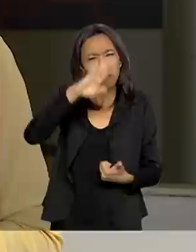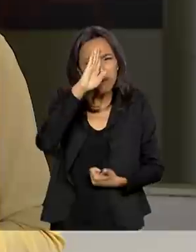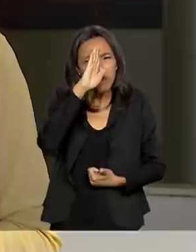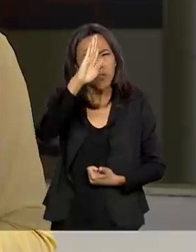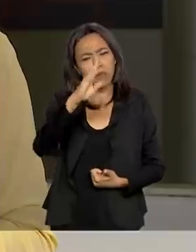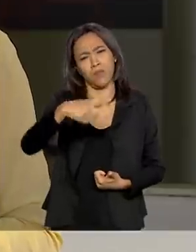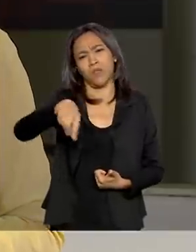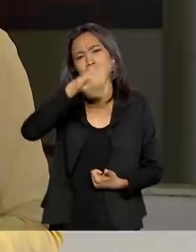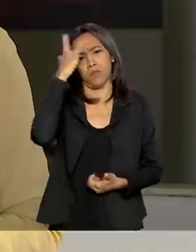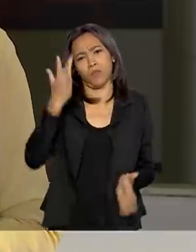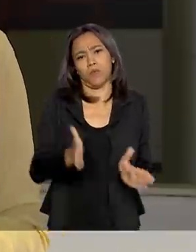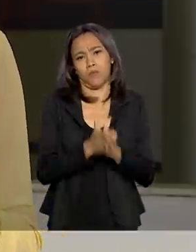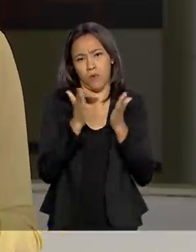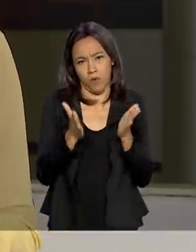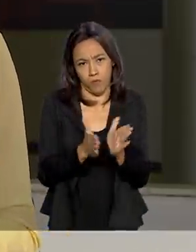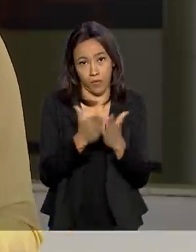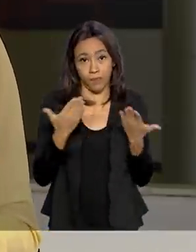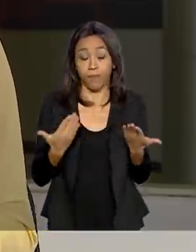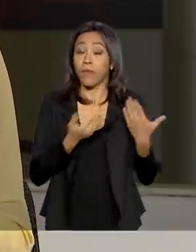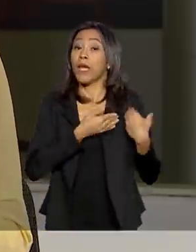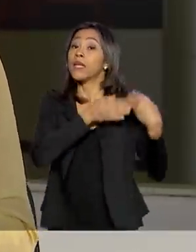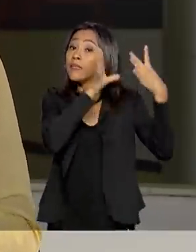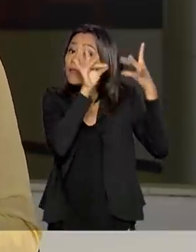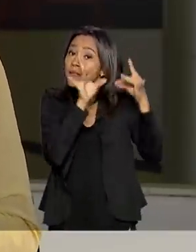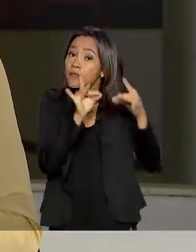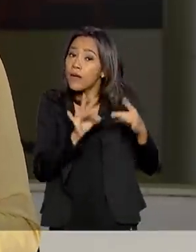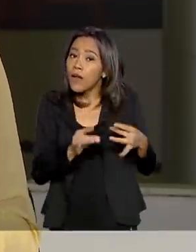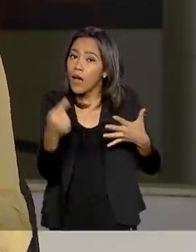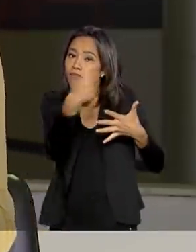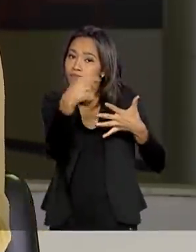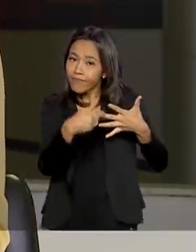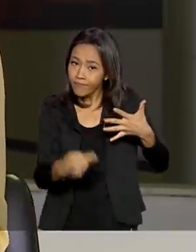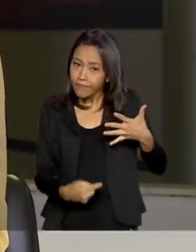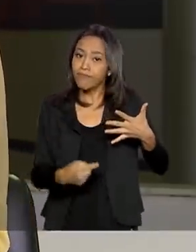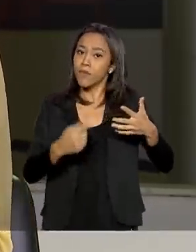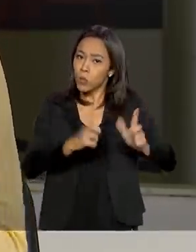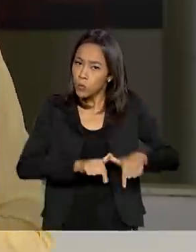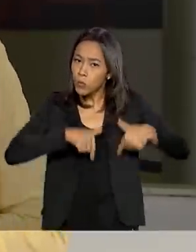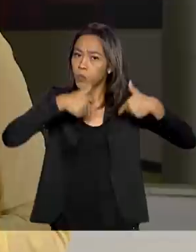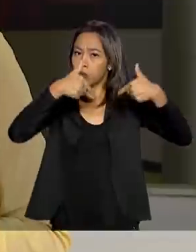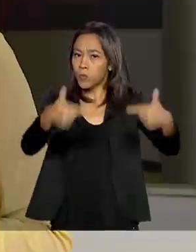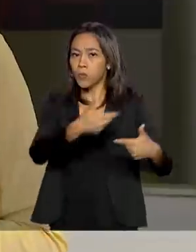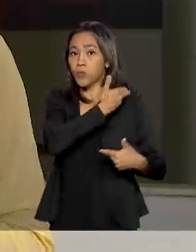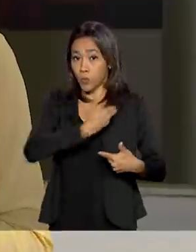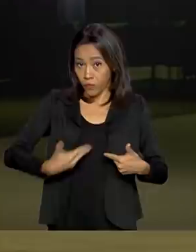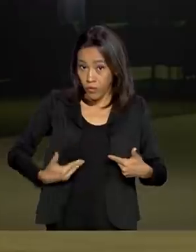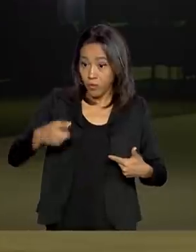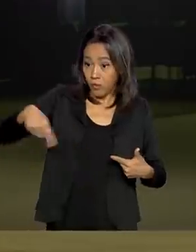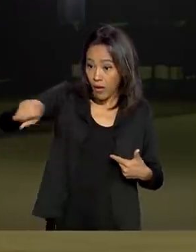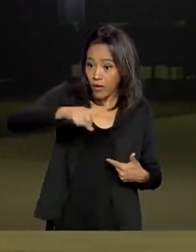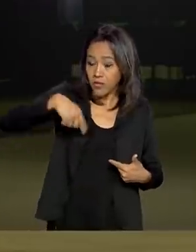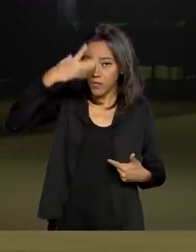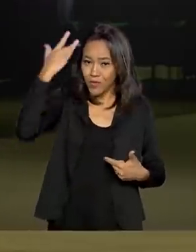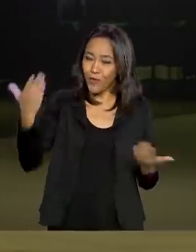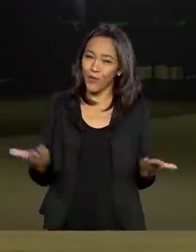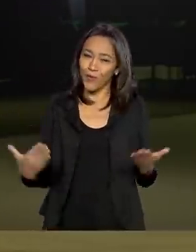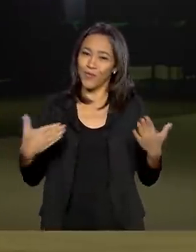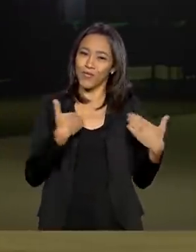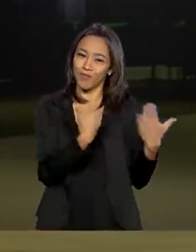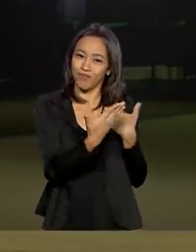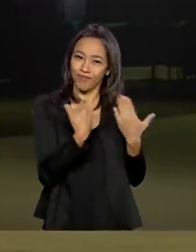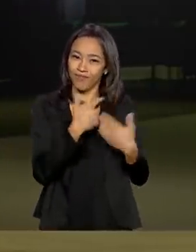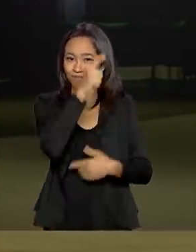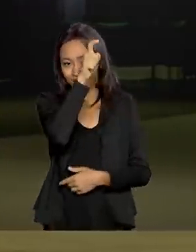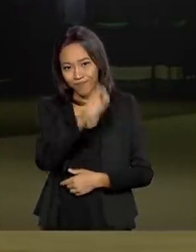menos favorecidas. Para detalhar as ações do governo justamente para essa parcela da população, eu converso agora com o